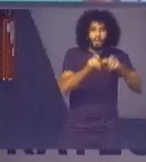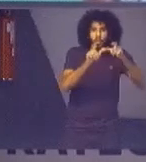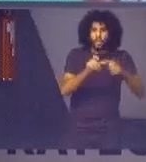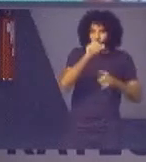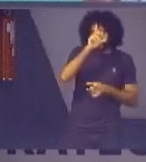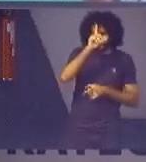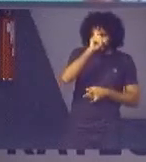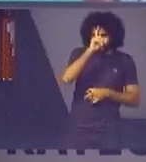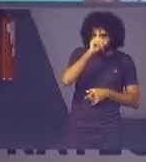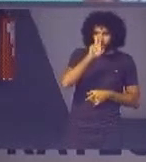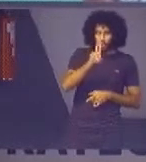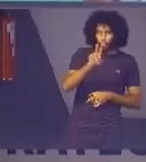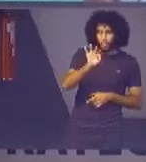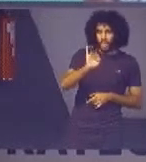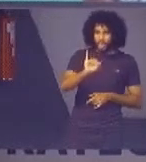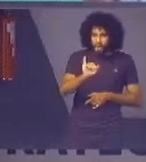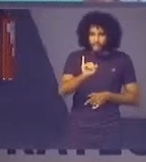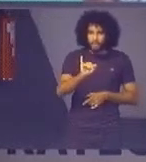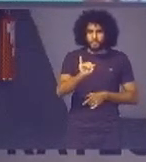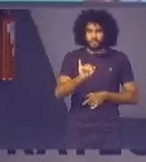com médicos voluntários a próxima